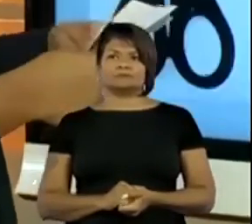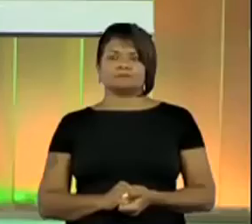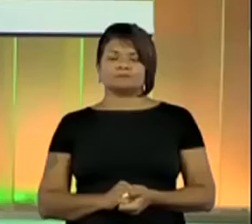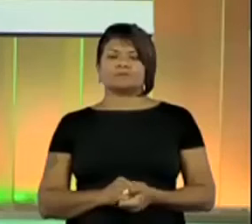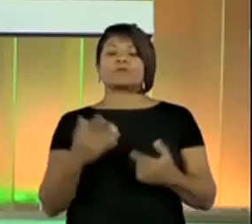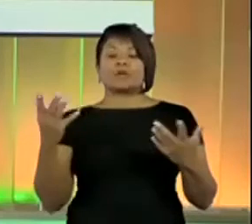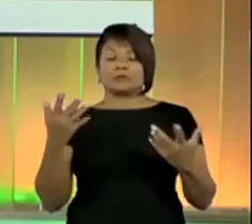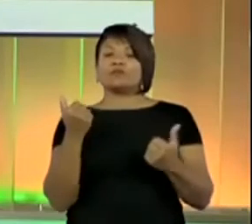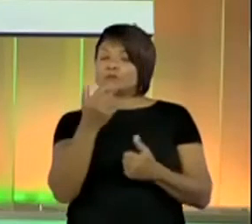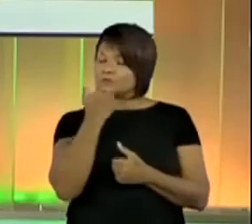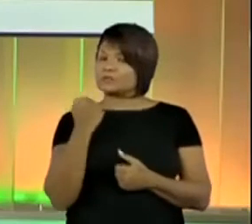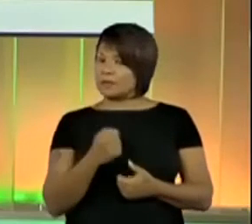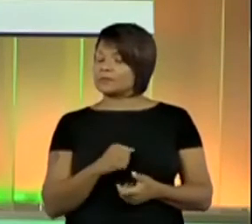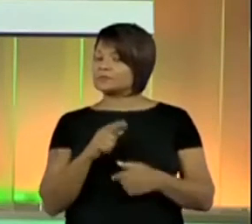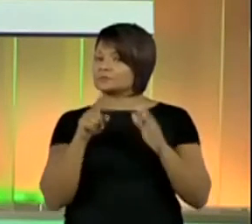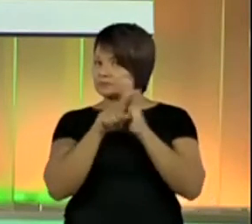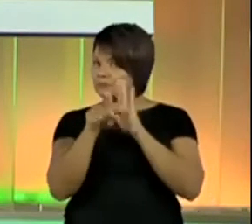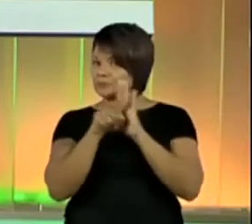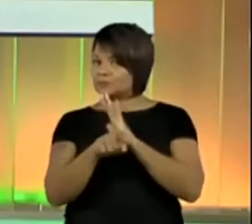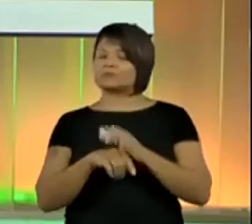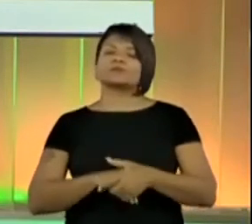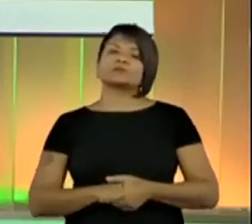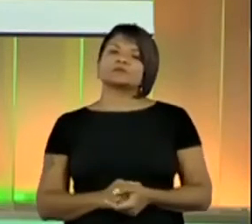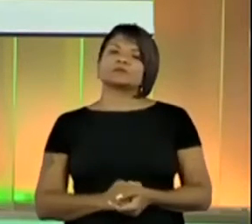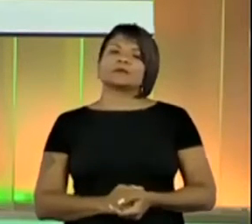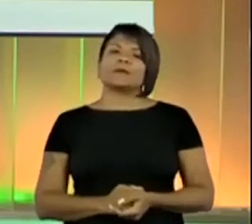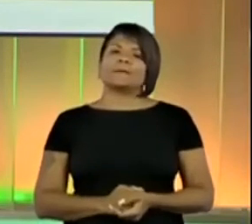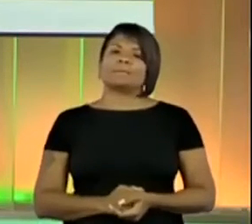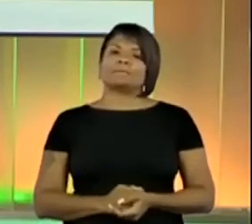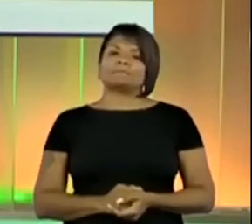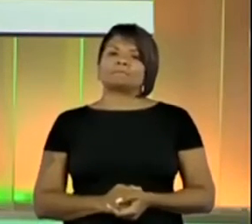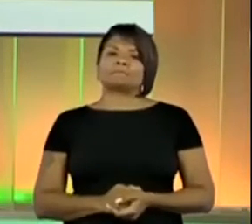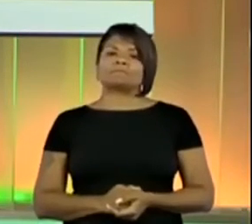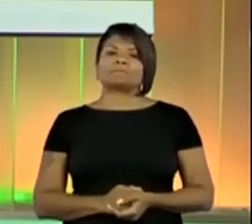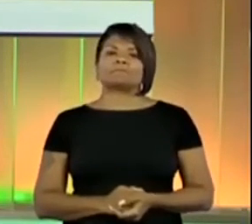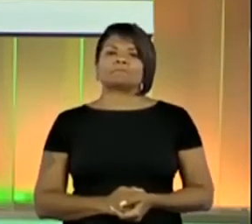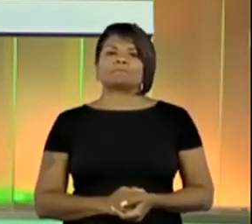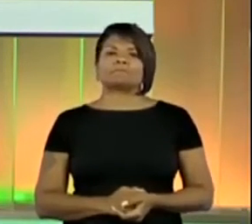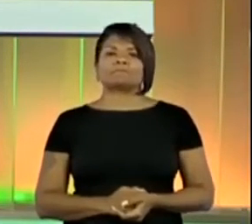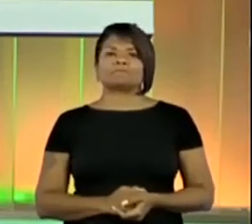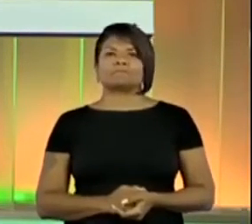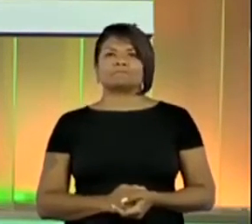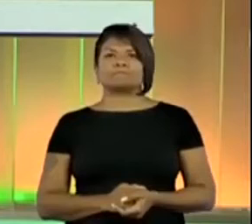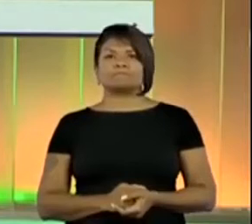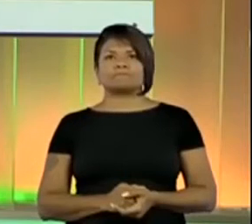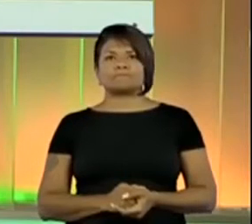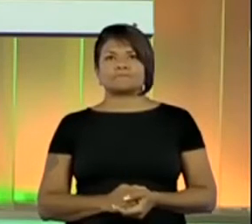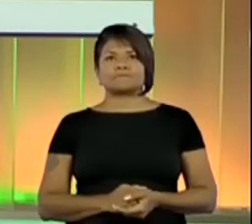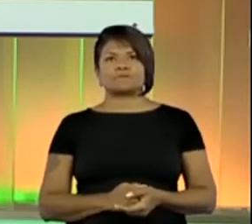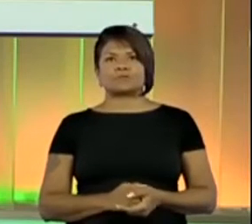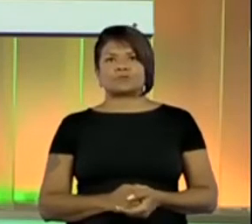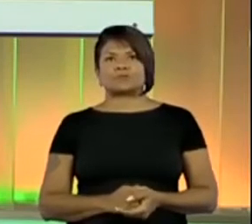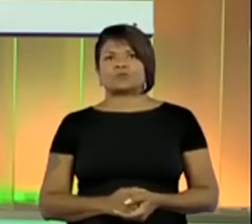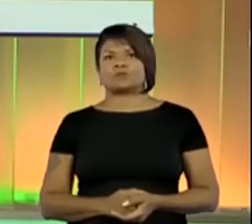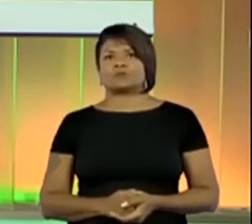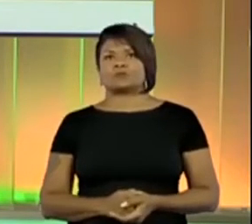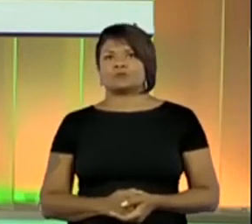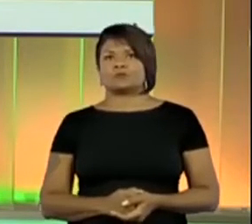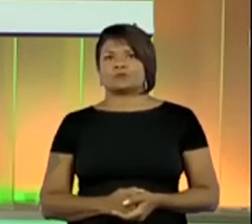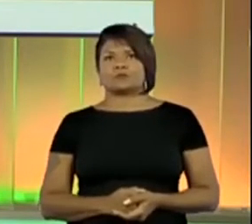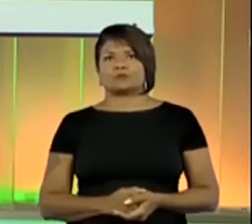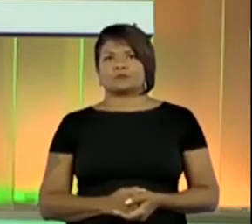Então, lá para as perguntas. Olha só. Pode deixar na tela do...